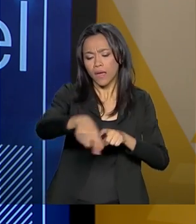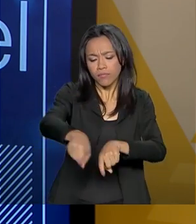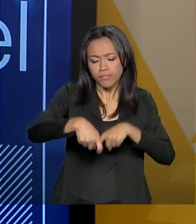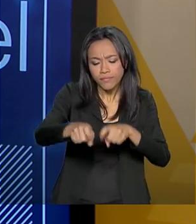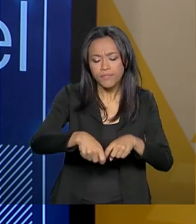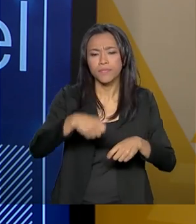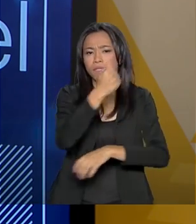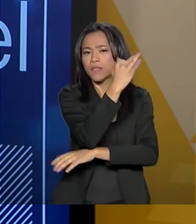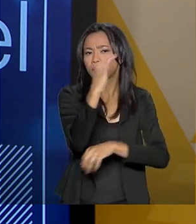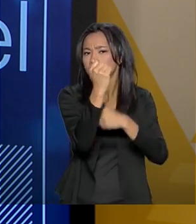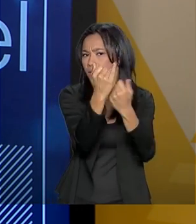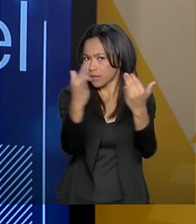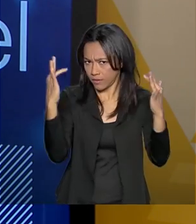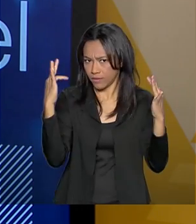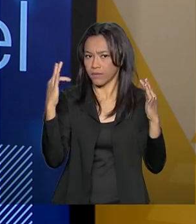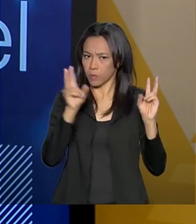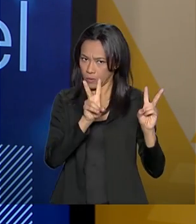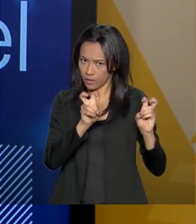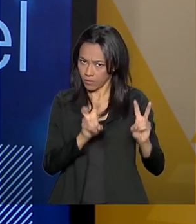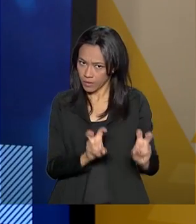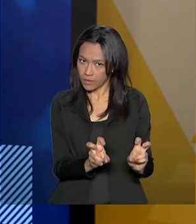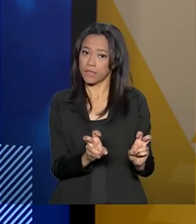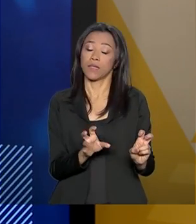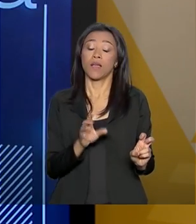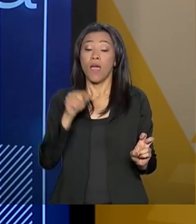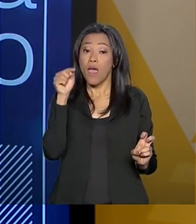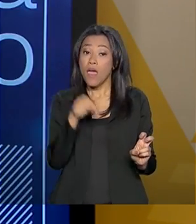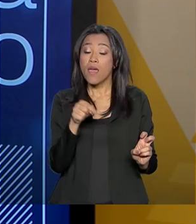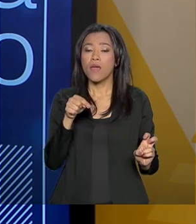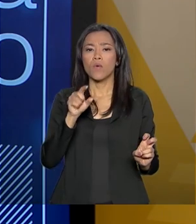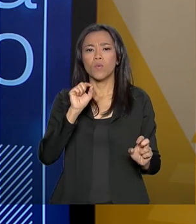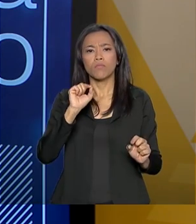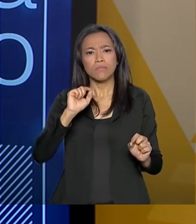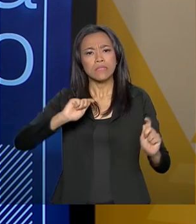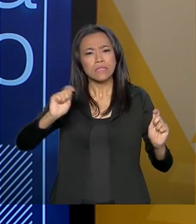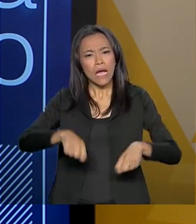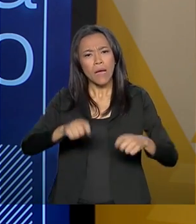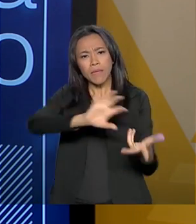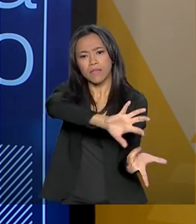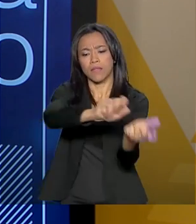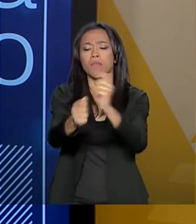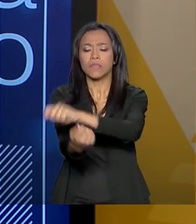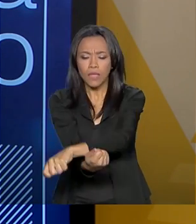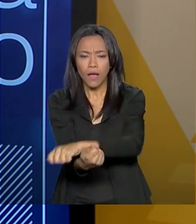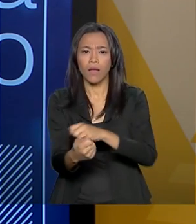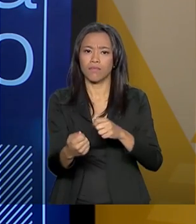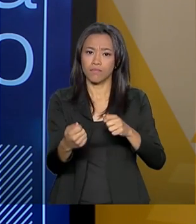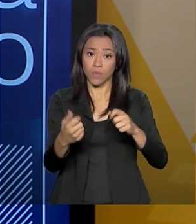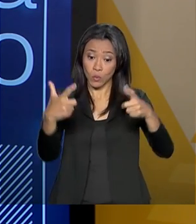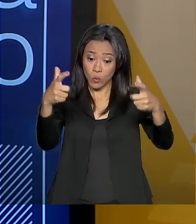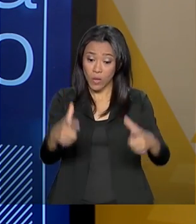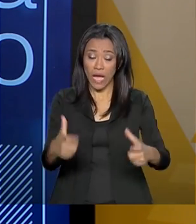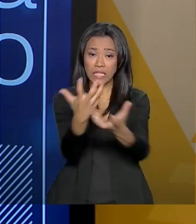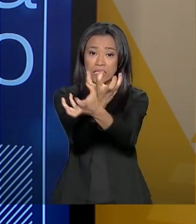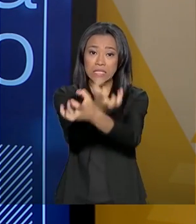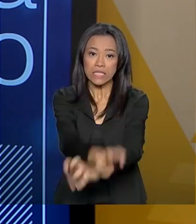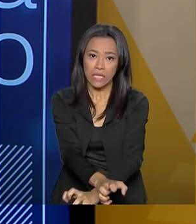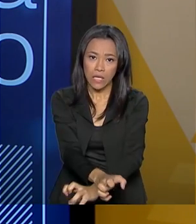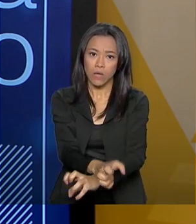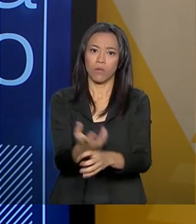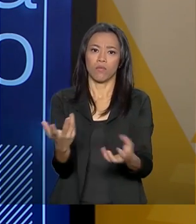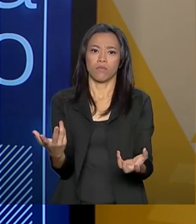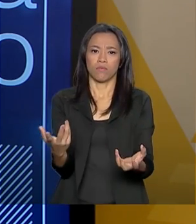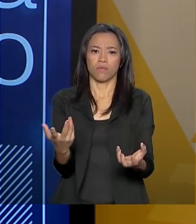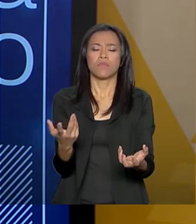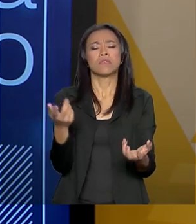um sistema de produção que se adapta perfeitamente ao semiárido, com menor